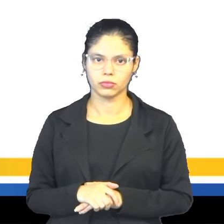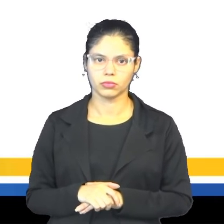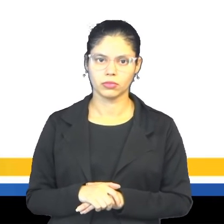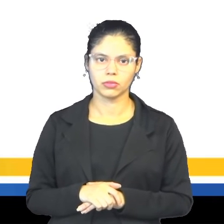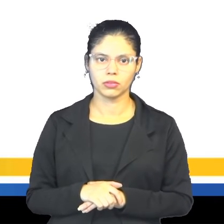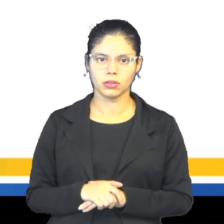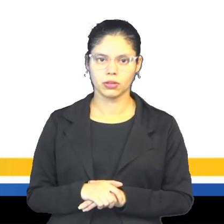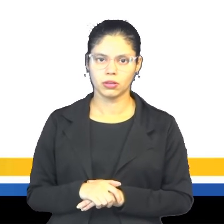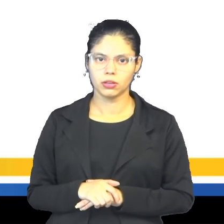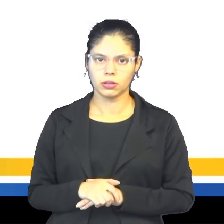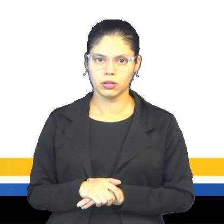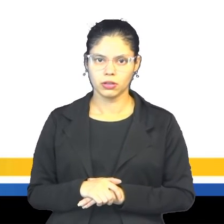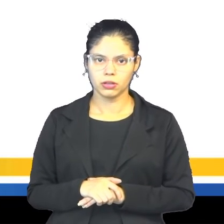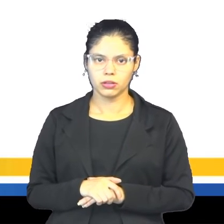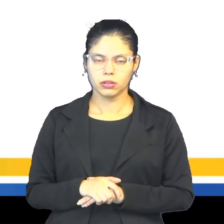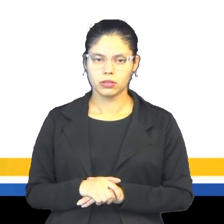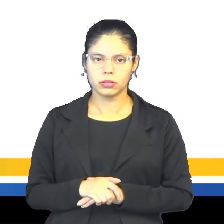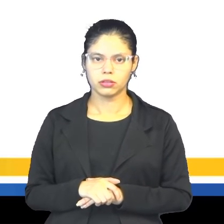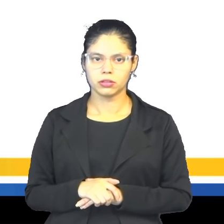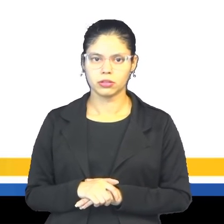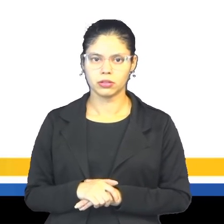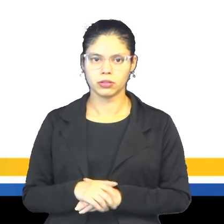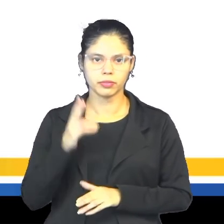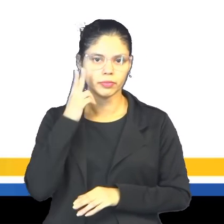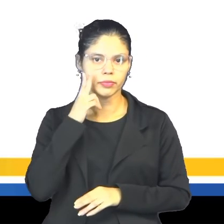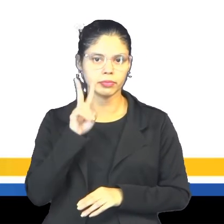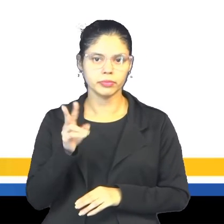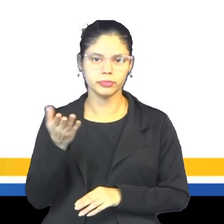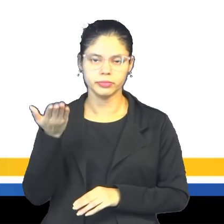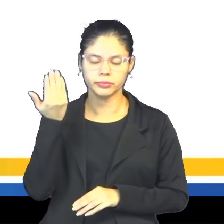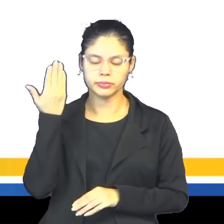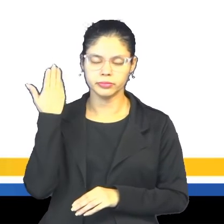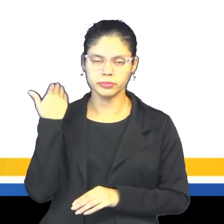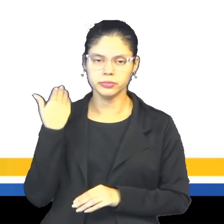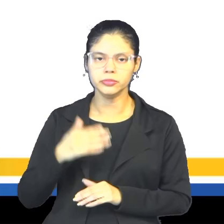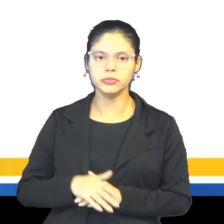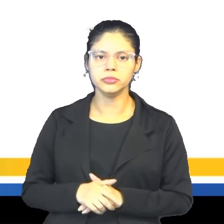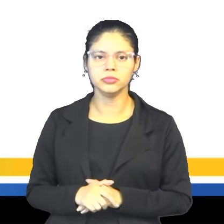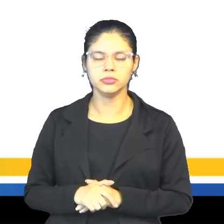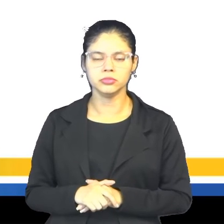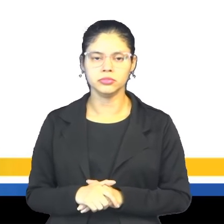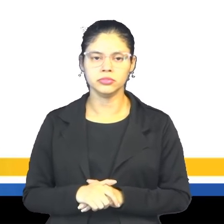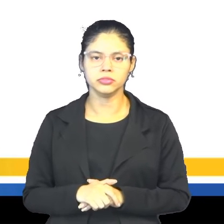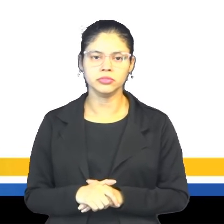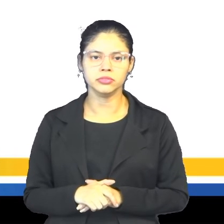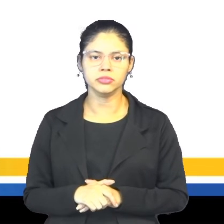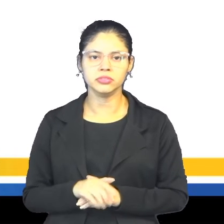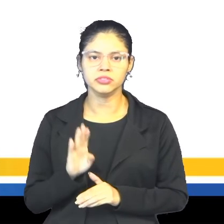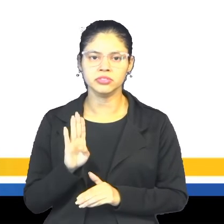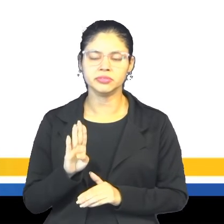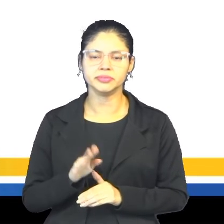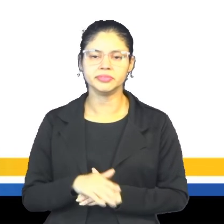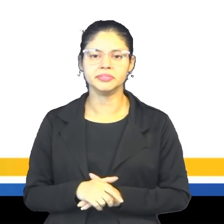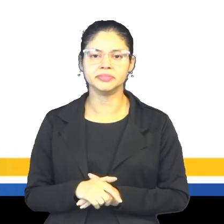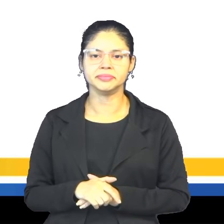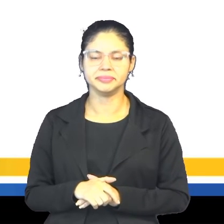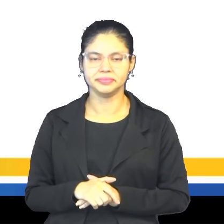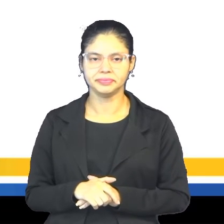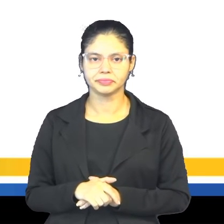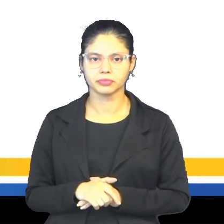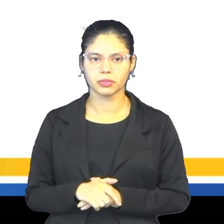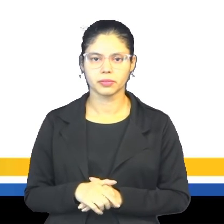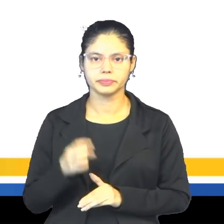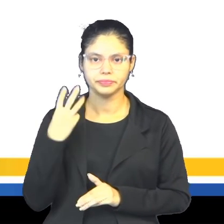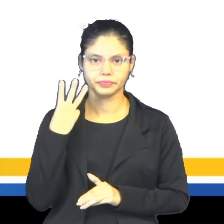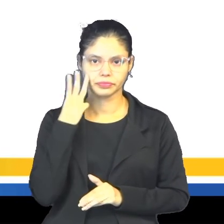nós temos ali na letra A, two days ago, dois dias atrás. Na letra B, in three days,